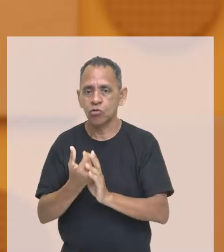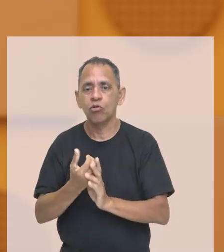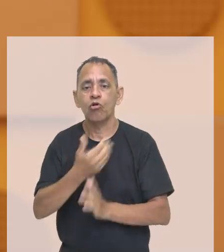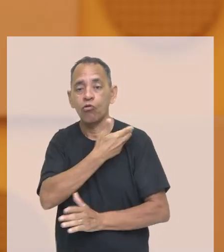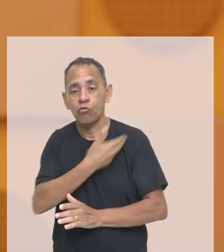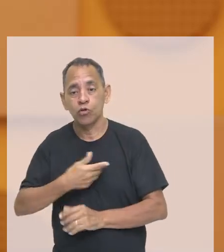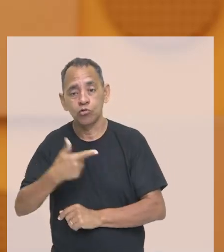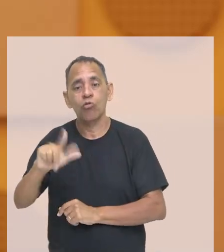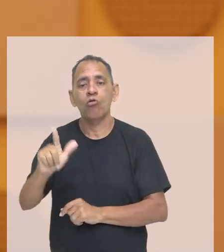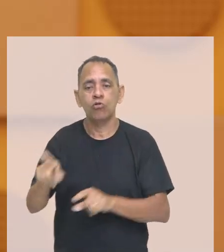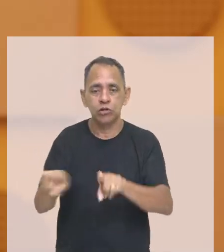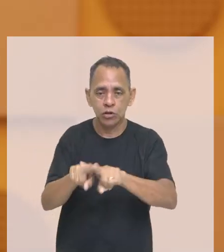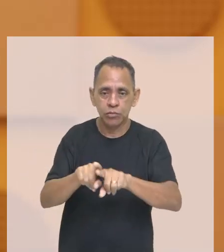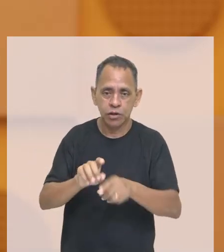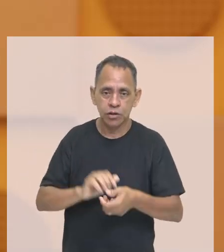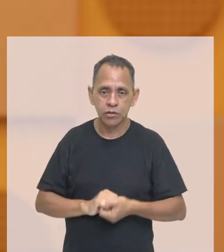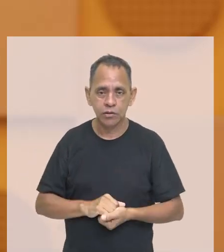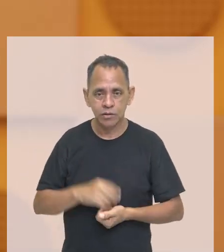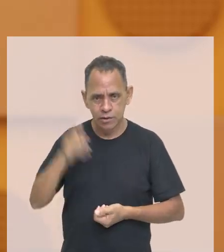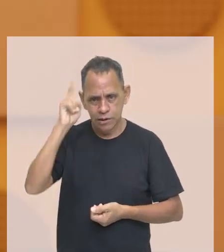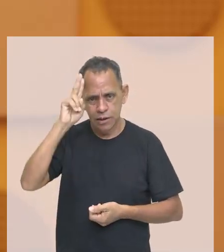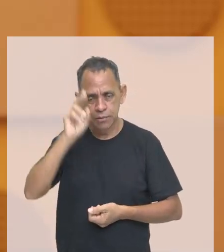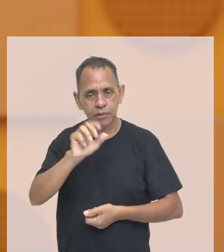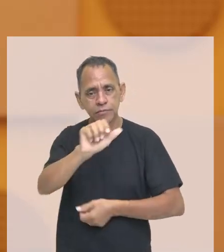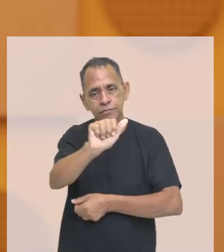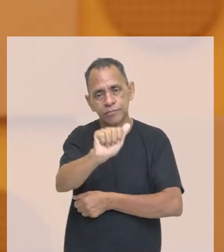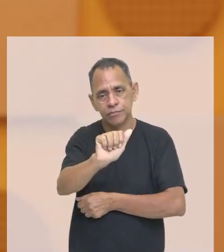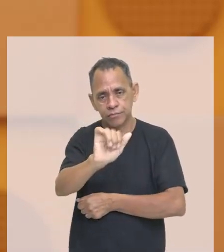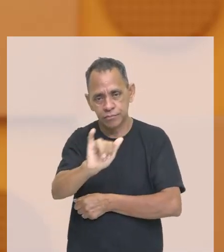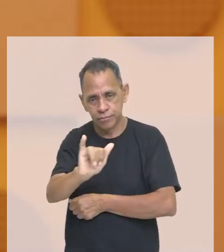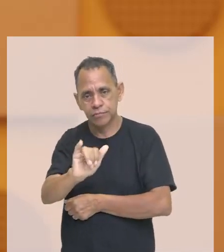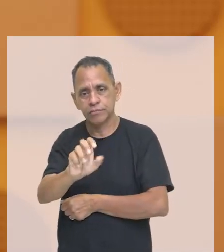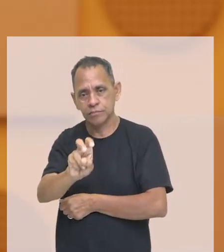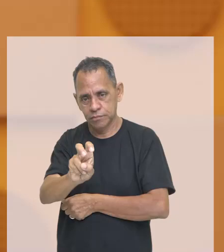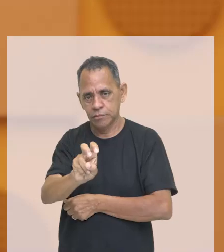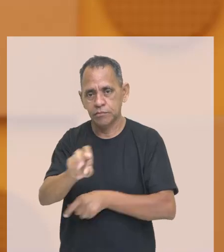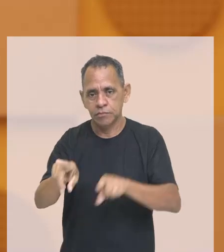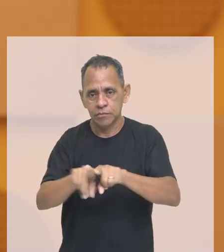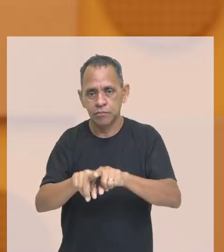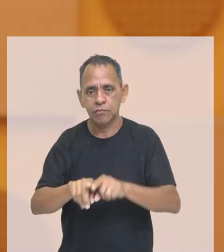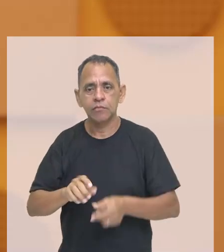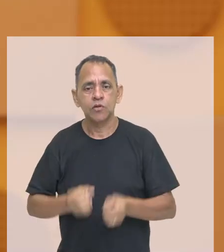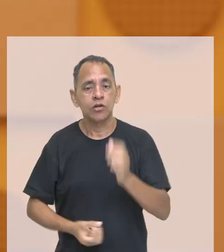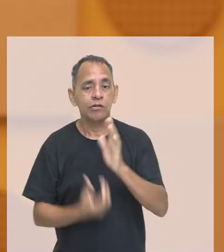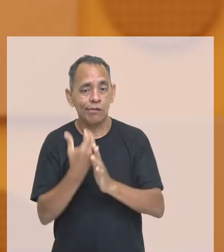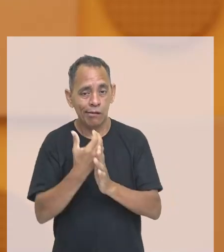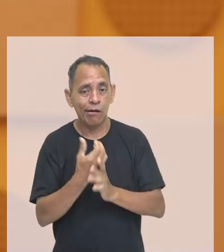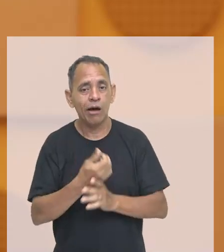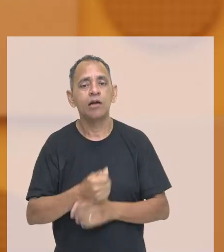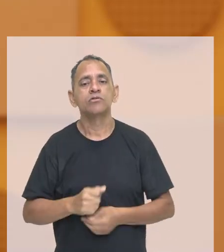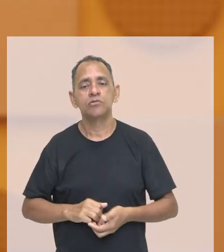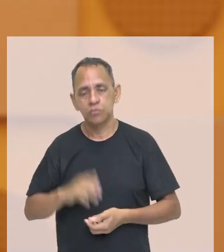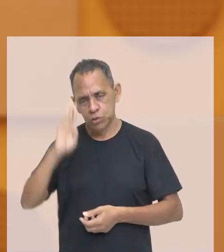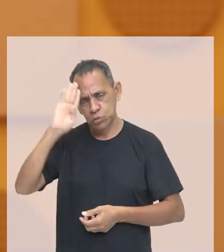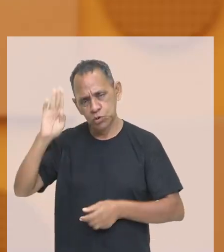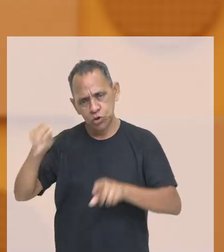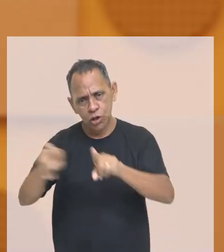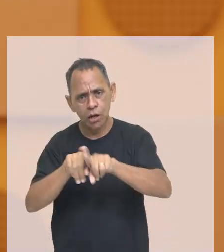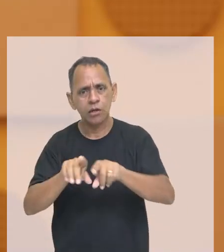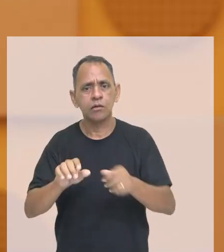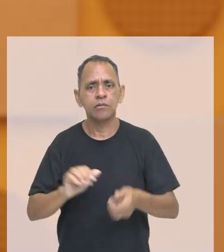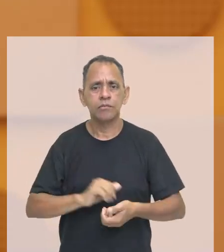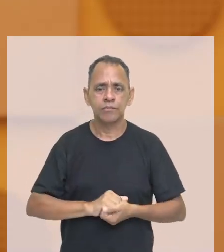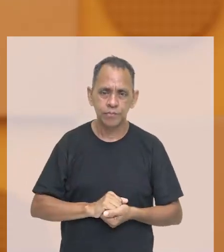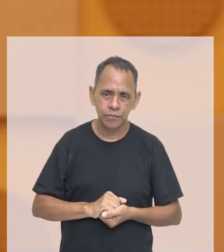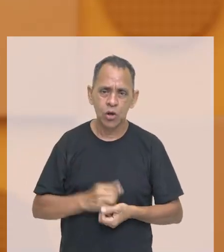instaurado pelos militares, não havia consenso sobre quanto tempo, de fato, os militares deviam passar